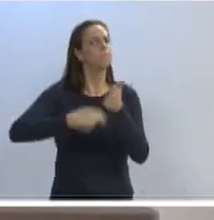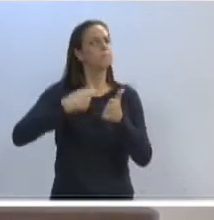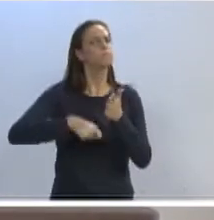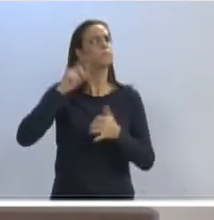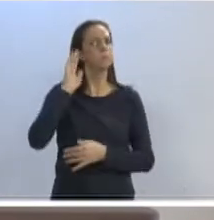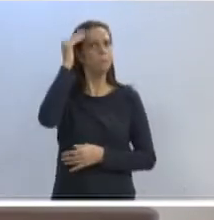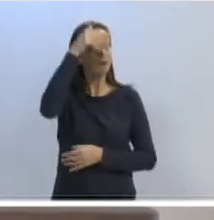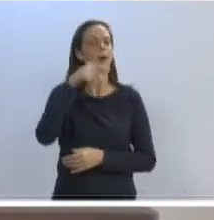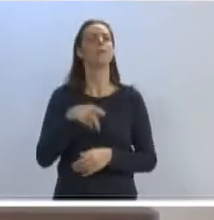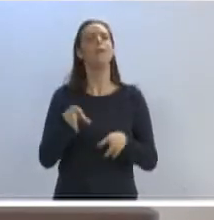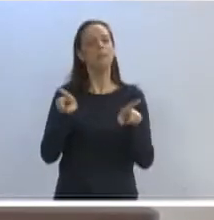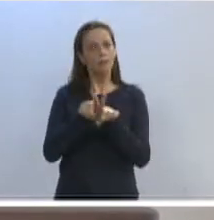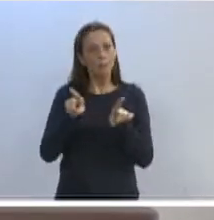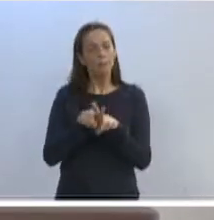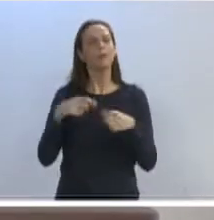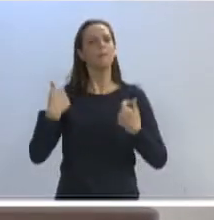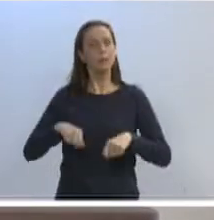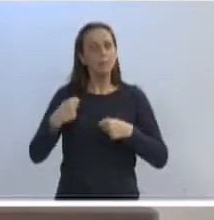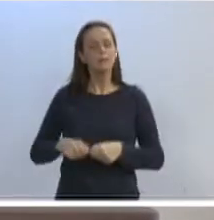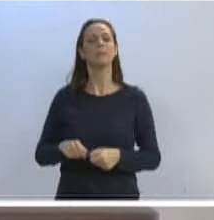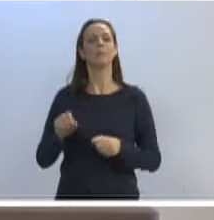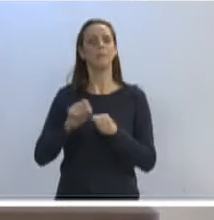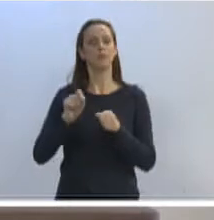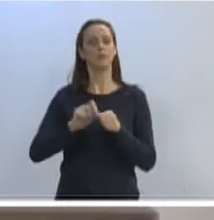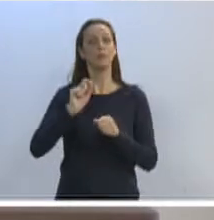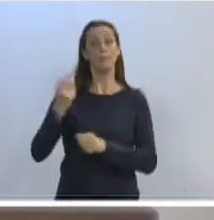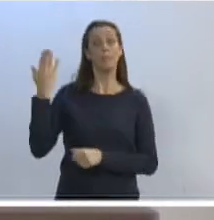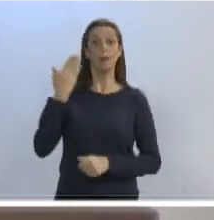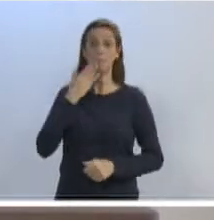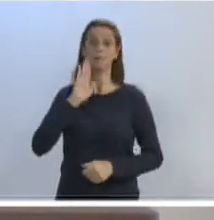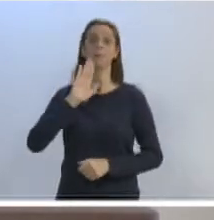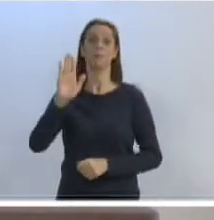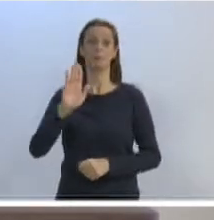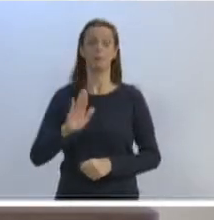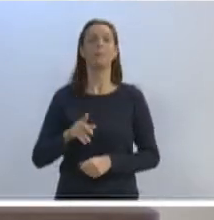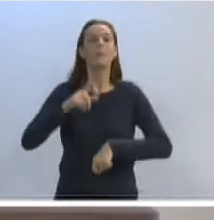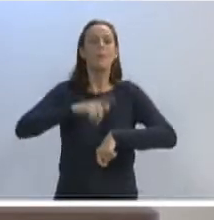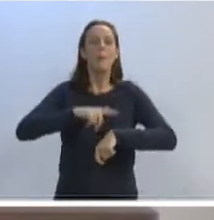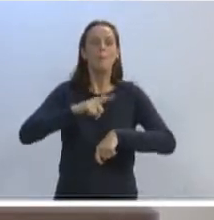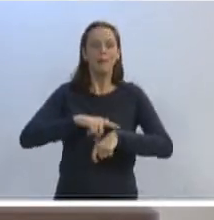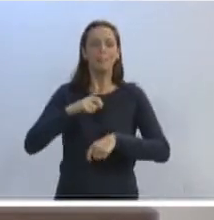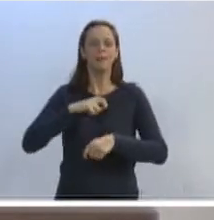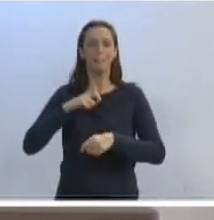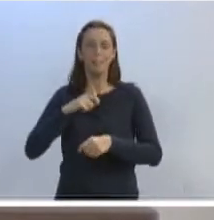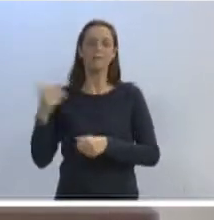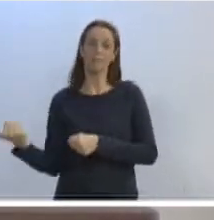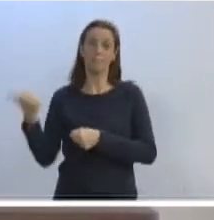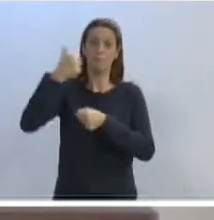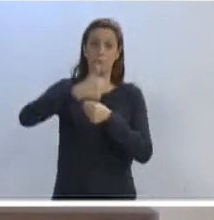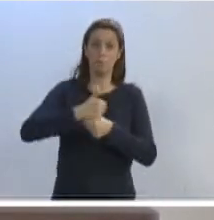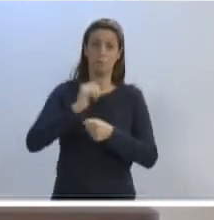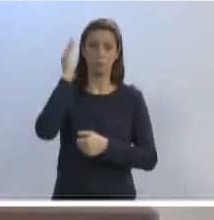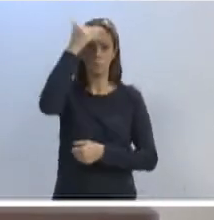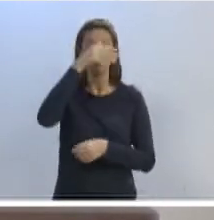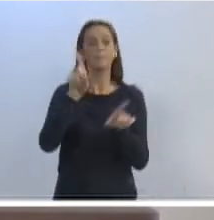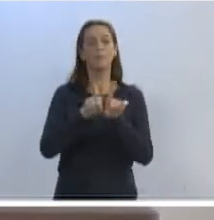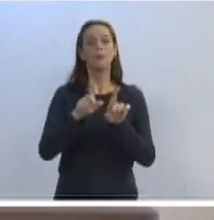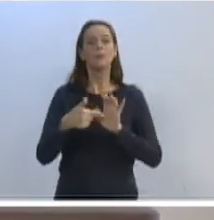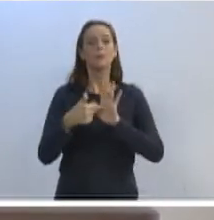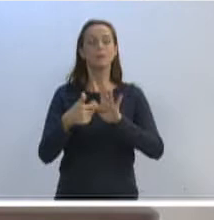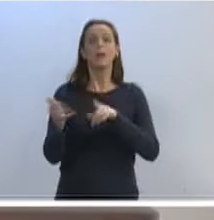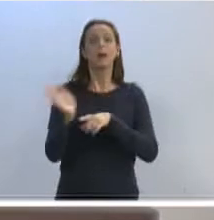realmente aquilo que ele falou lá no Teatro Carlos Gomes quando houve a transmissão do cargo. Mas ainda poderia mostrar um videozinho rapidinho ali ainda,